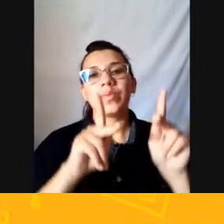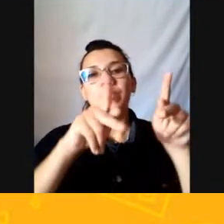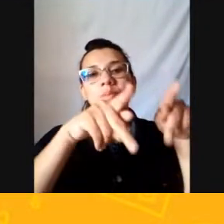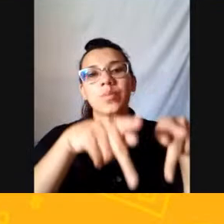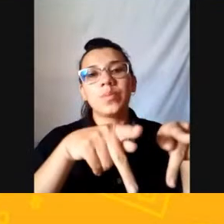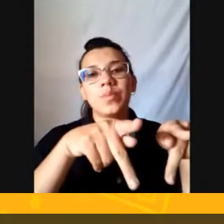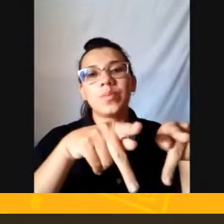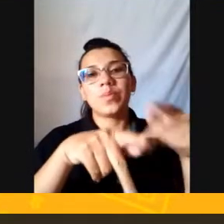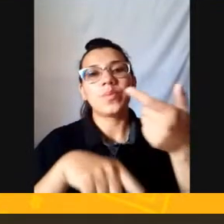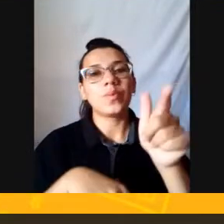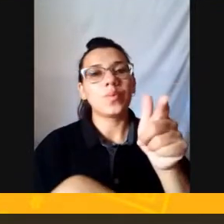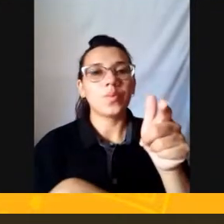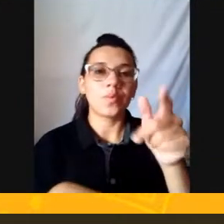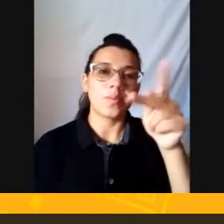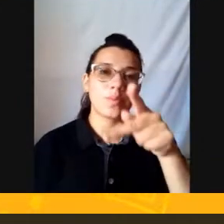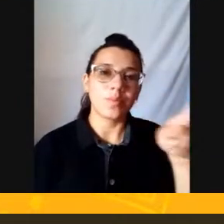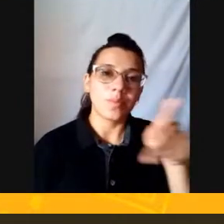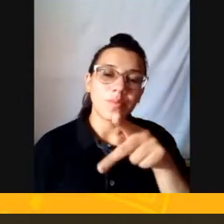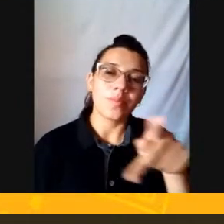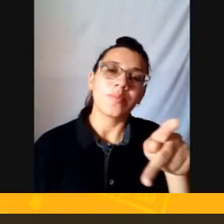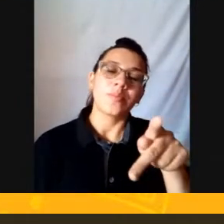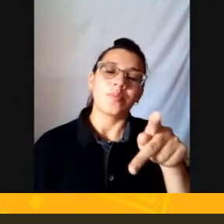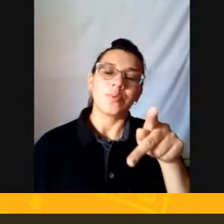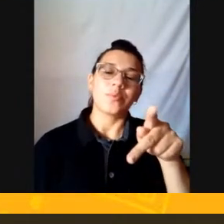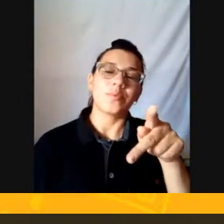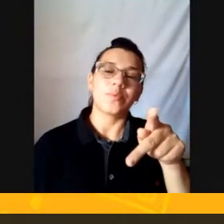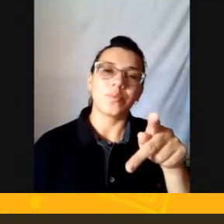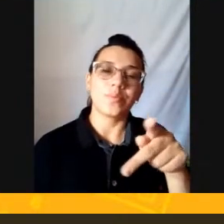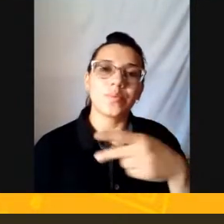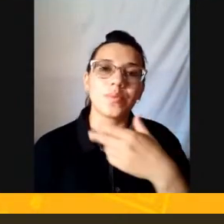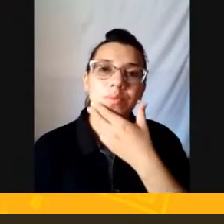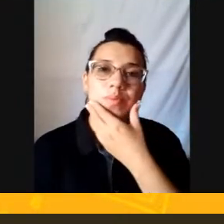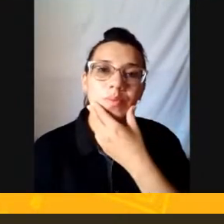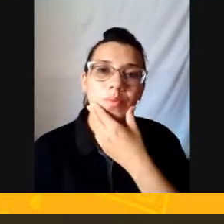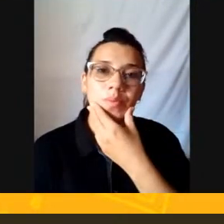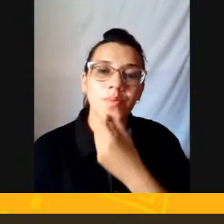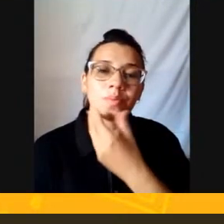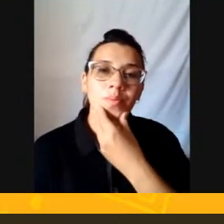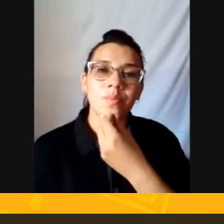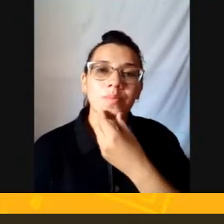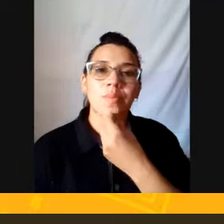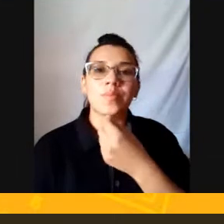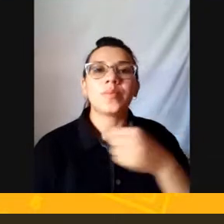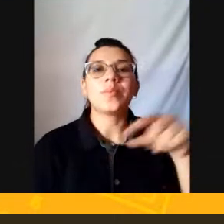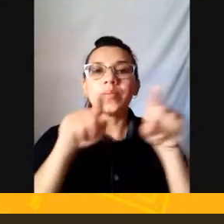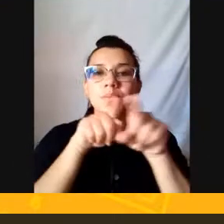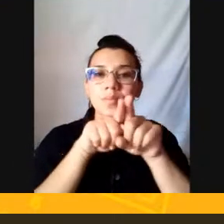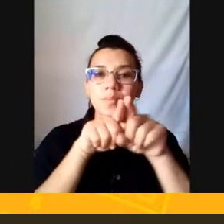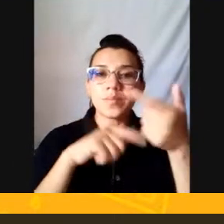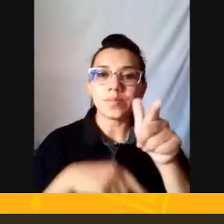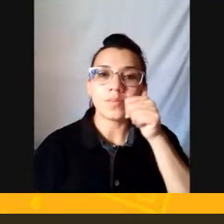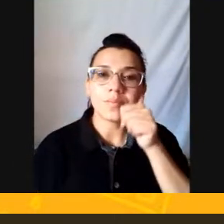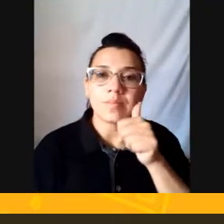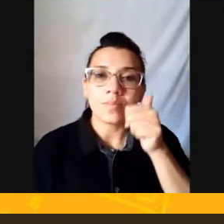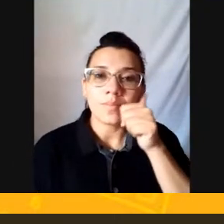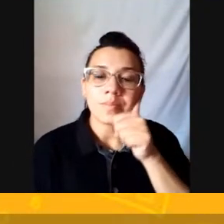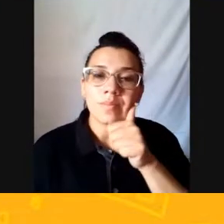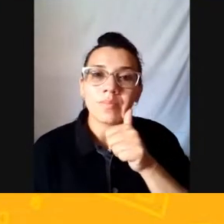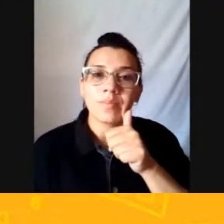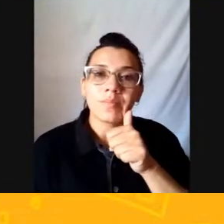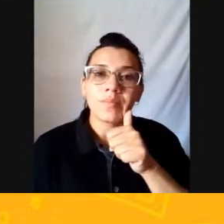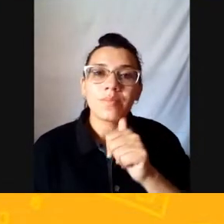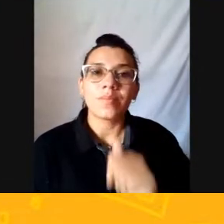Nosso amigo E colega Aqui A Rosana Lá também Lá do Doutor Abinara Aújo